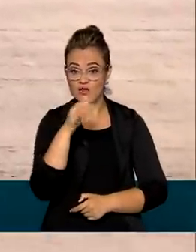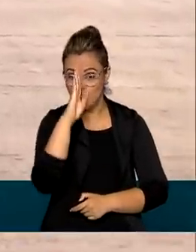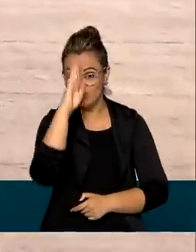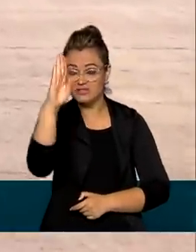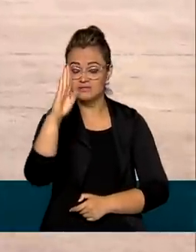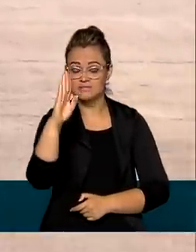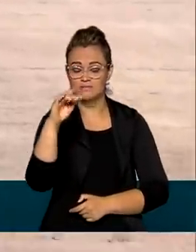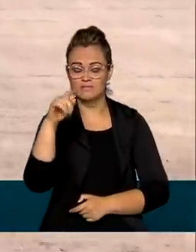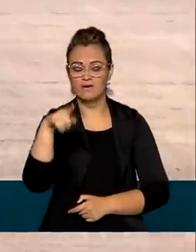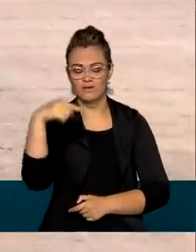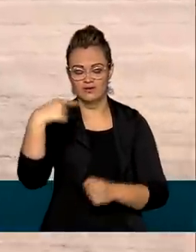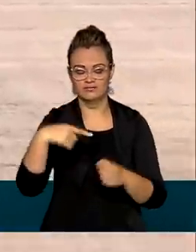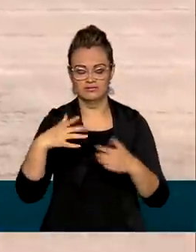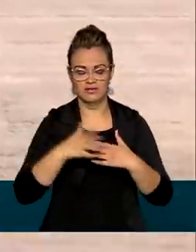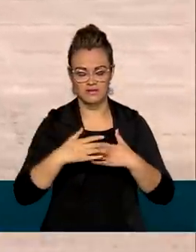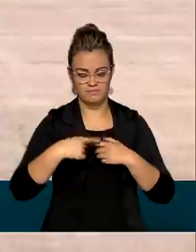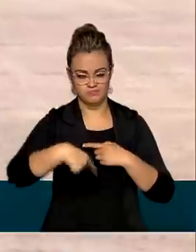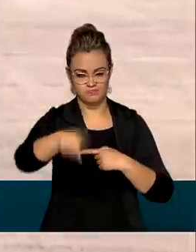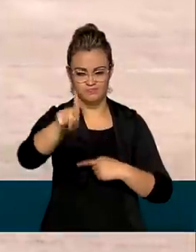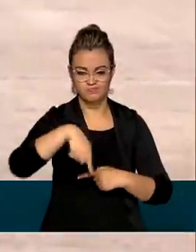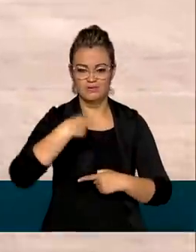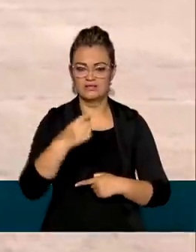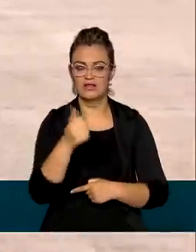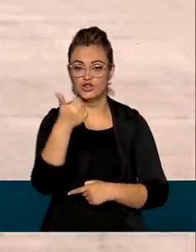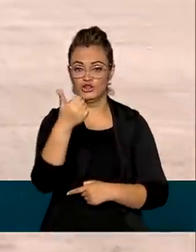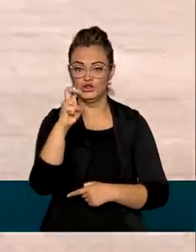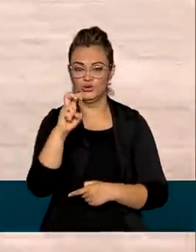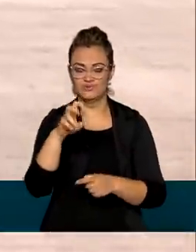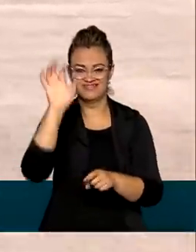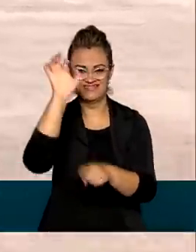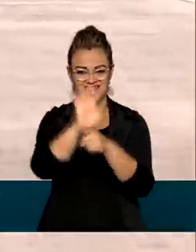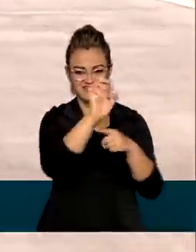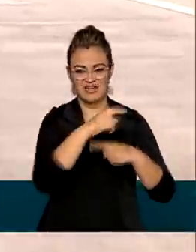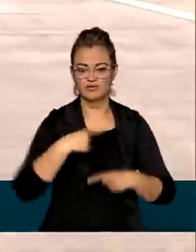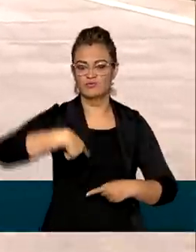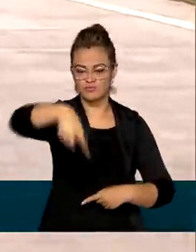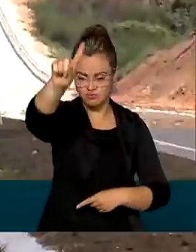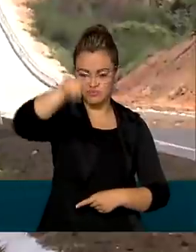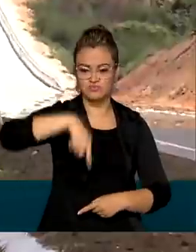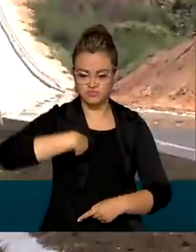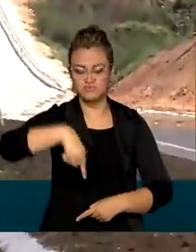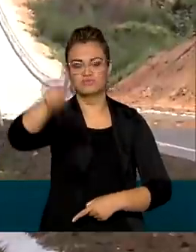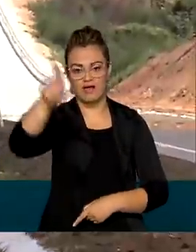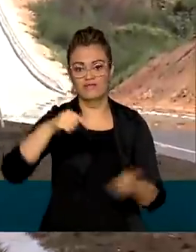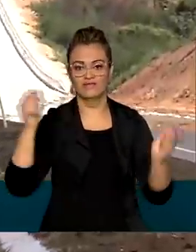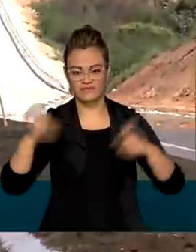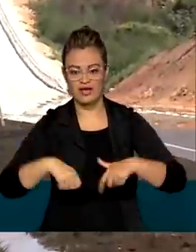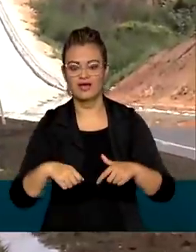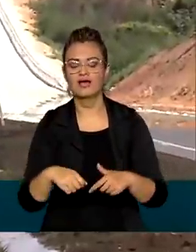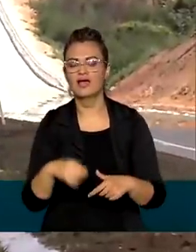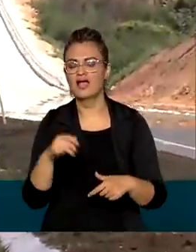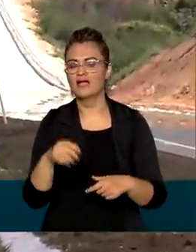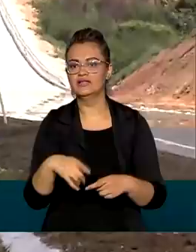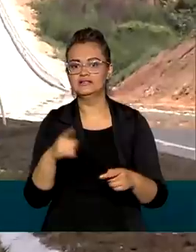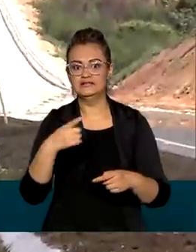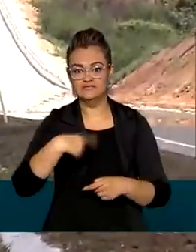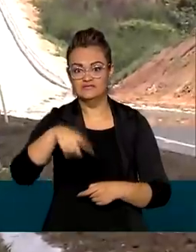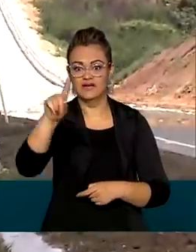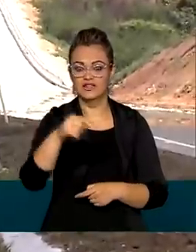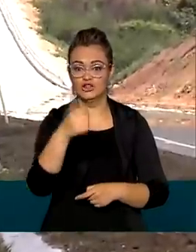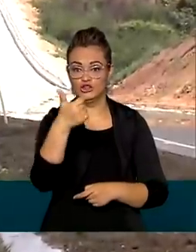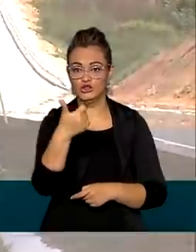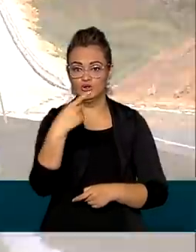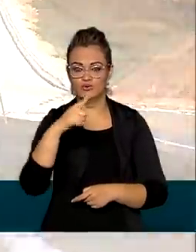rodoviários do Brasil. Ela atravessa 12 estados e corta o país de norte a sul. Por aqui, passam mais de 12 mil